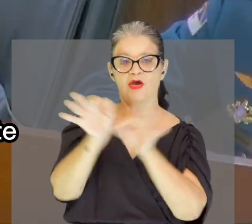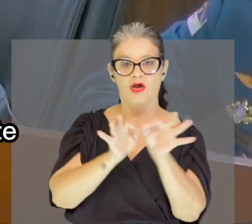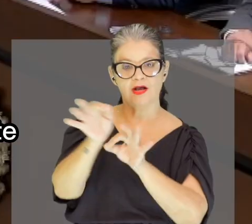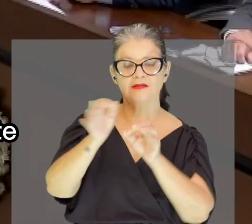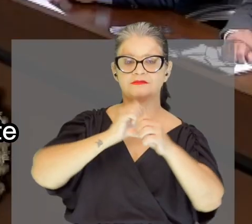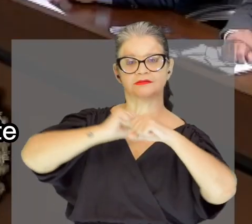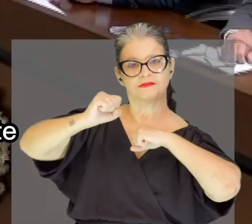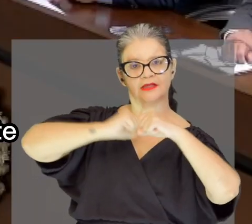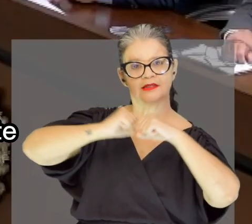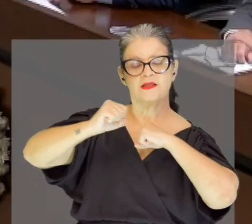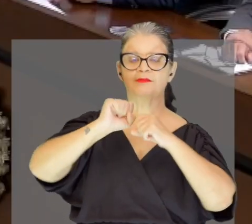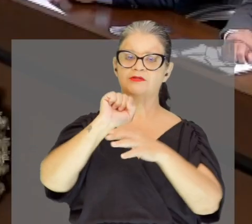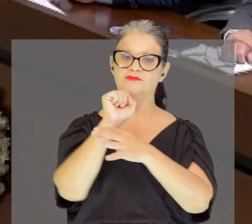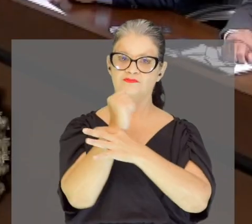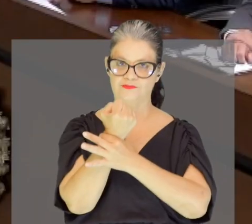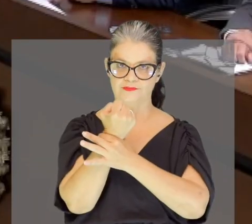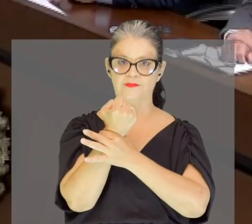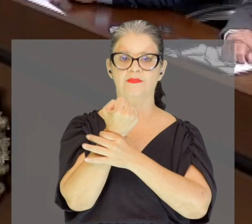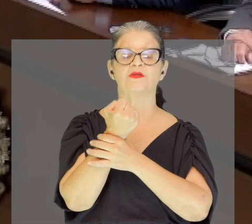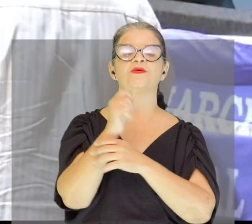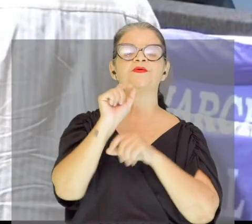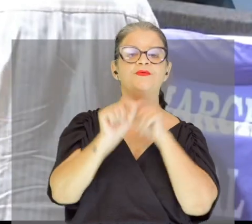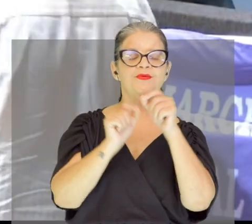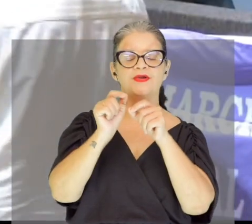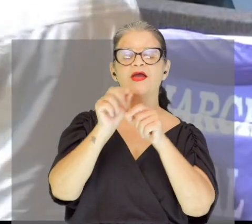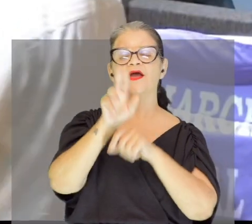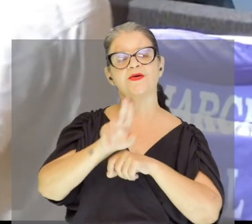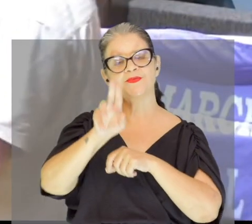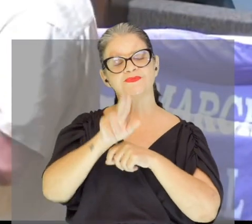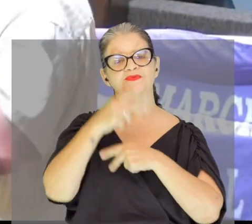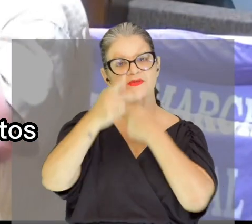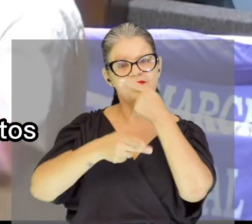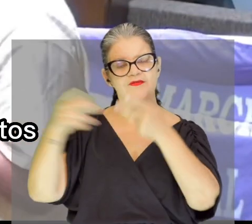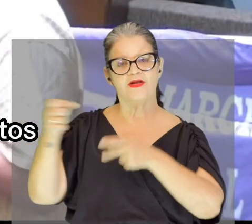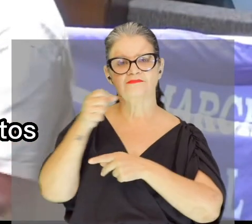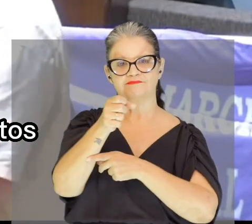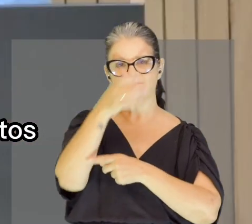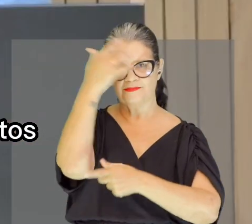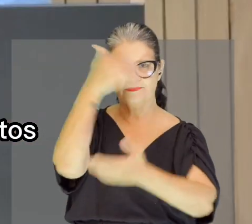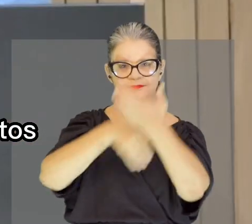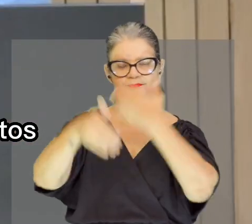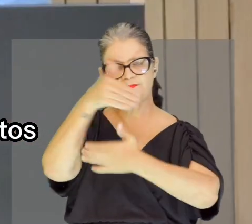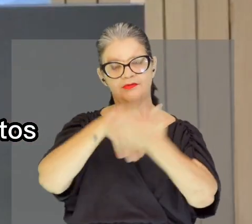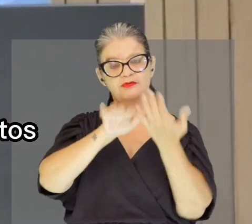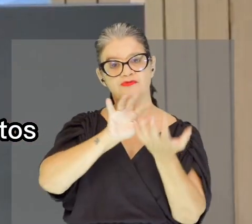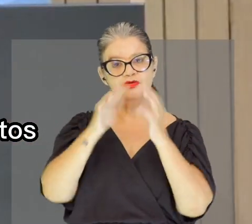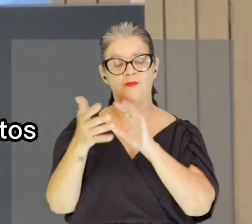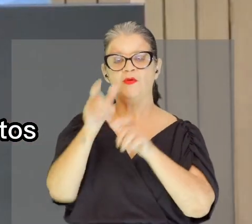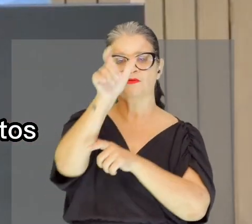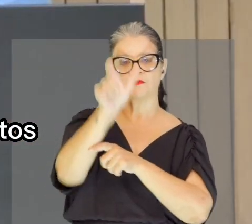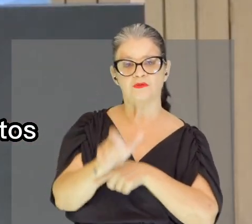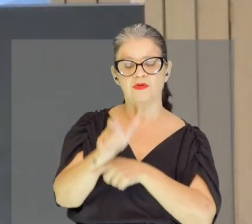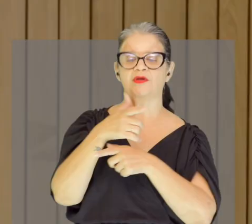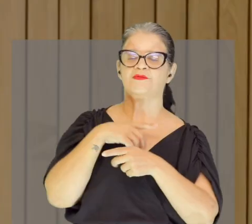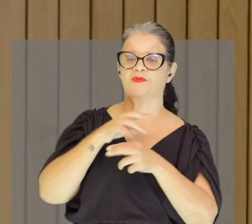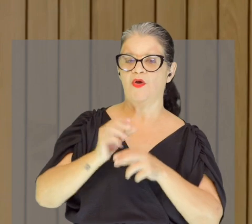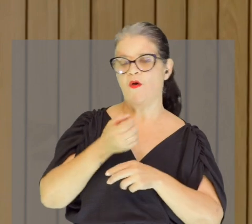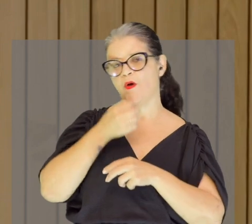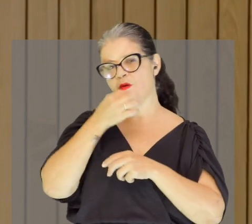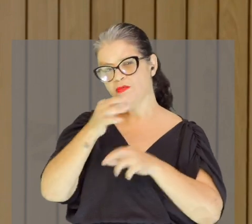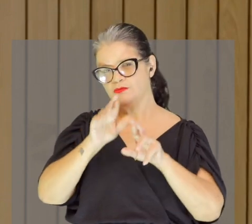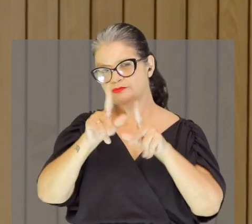vai organizar o debate, assegurando o uso da palavra pelos participantes, de modo que posicionamentos